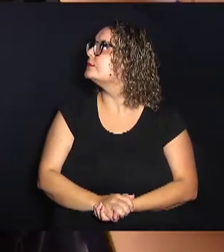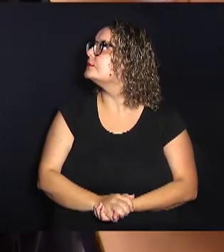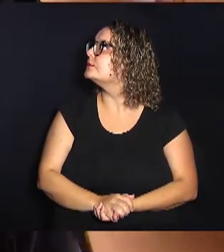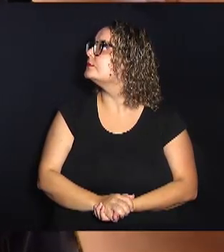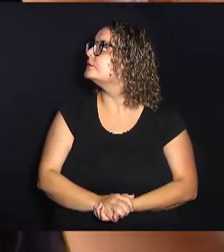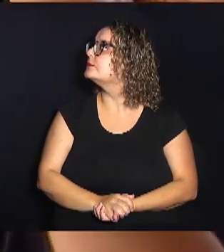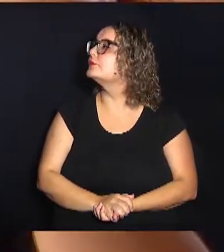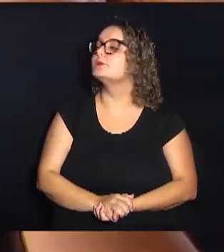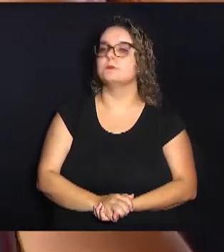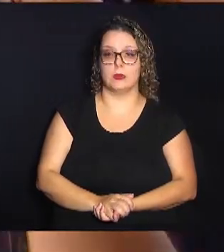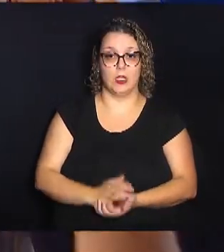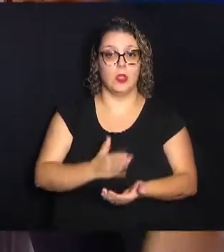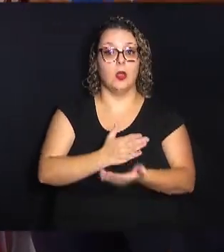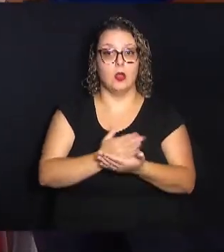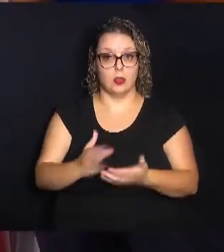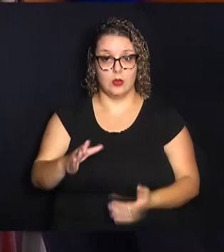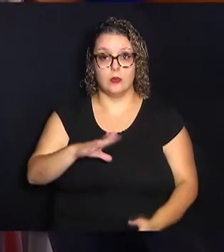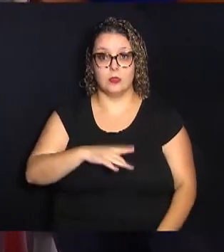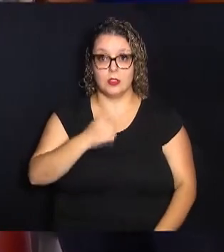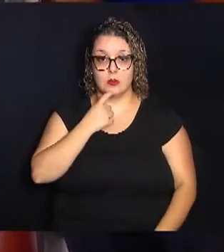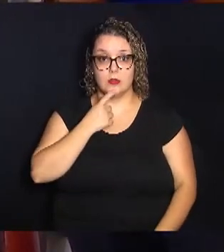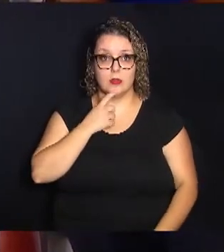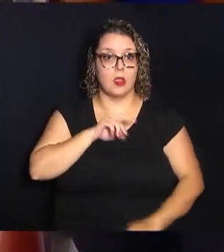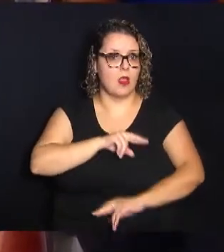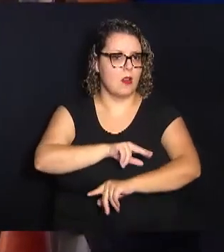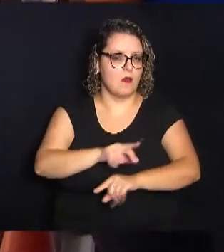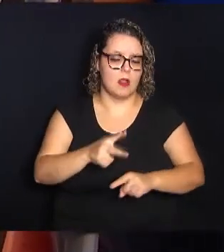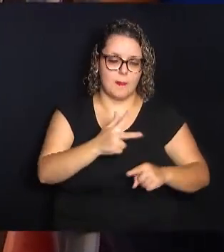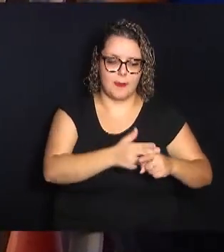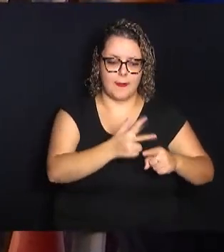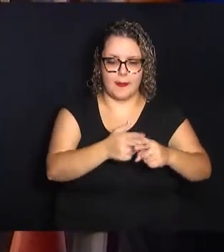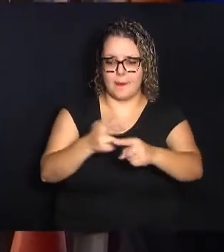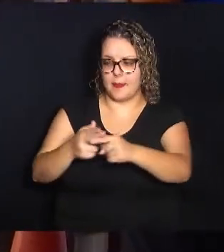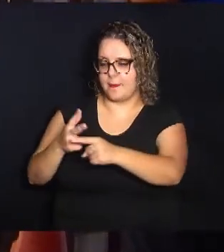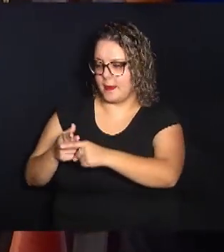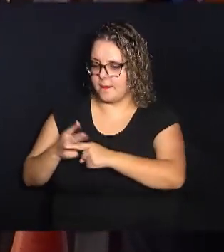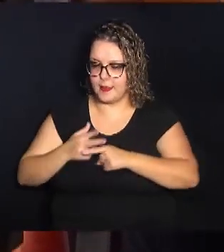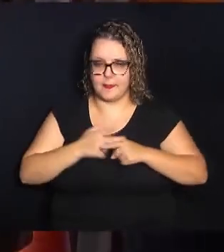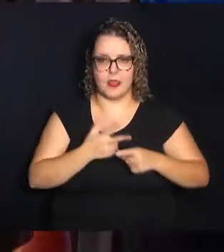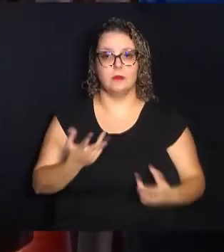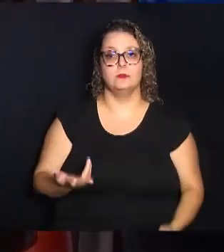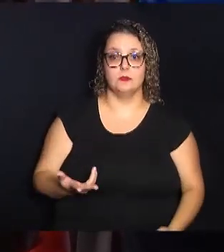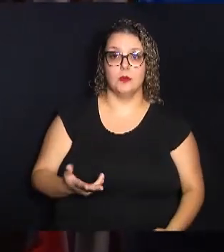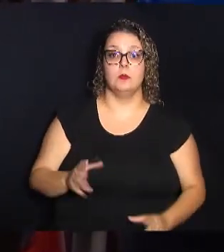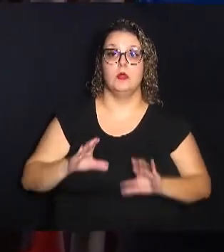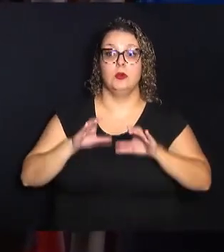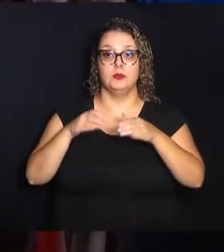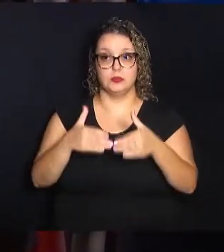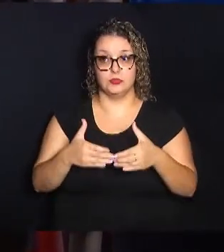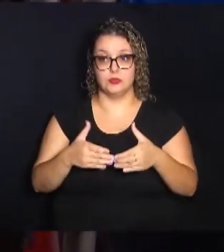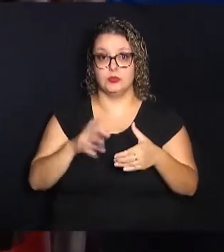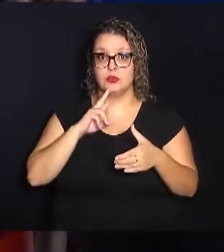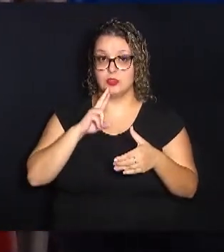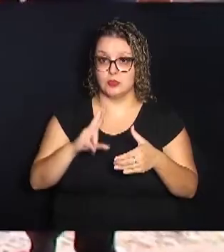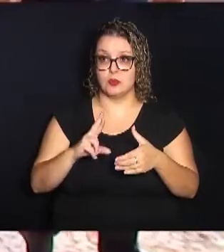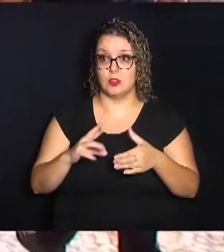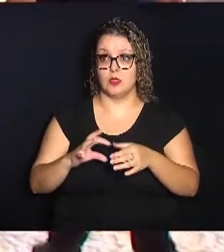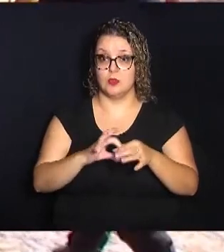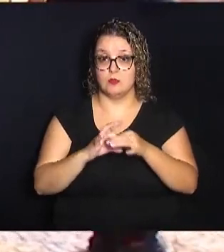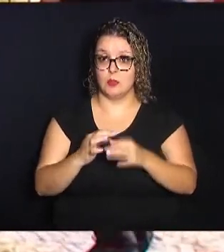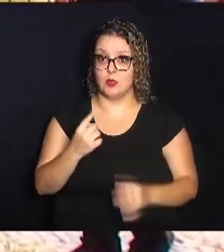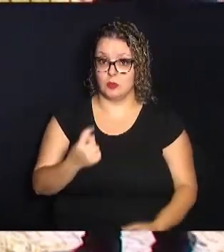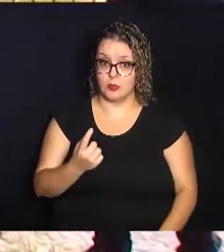Começou em Campinas uma série de intervenções da Secretaria de Saúde por meio do Grupo de Resposta Unificada,